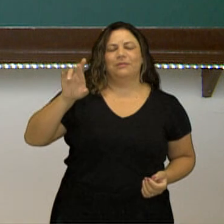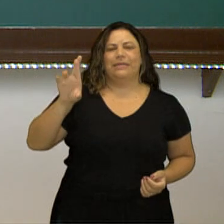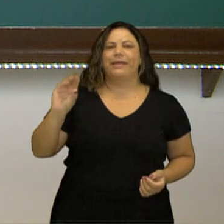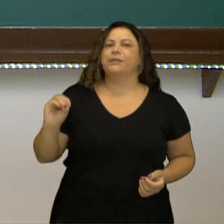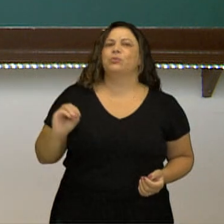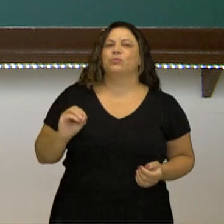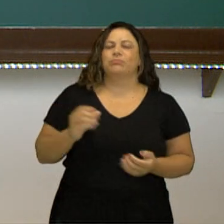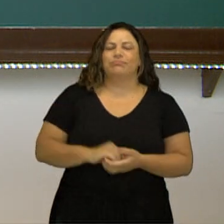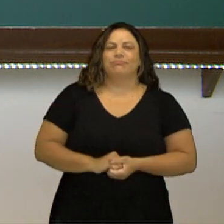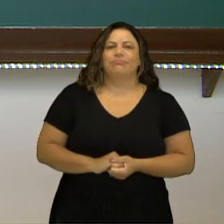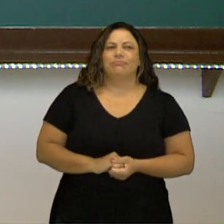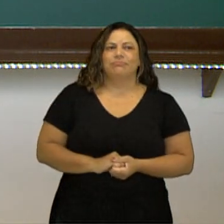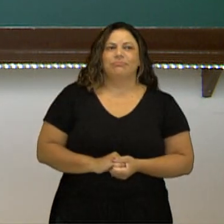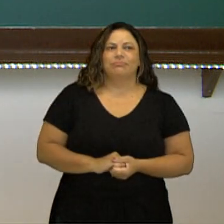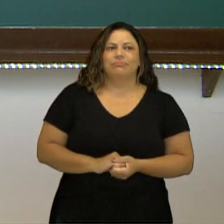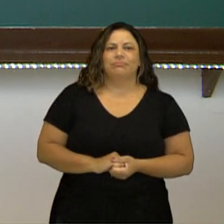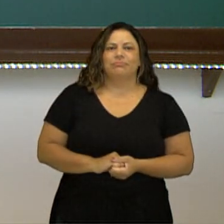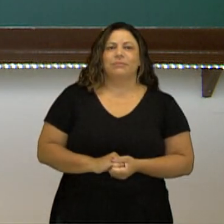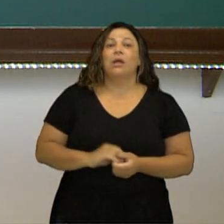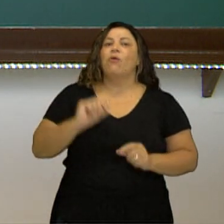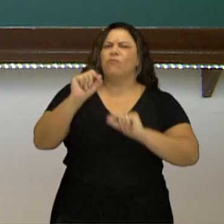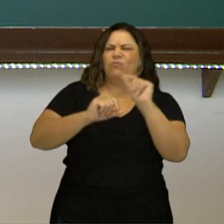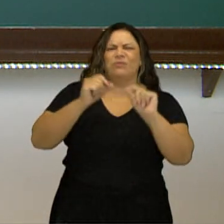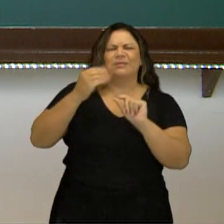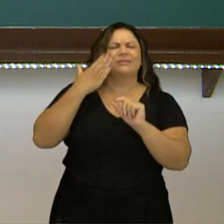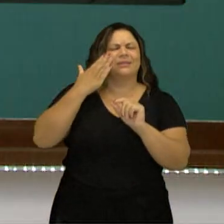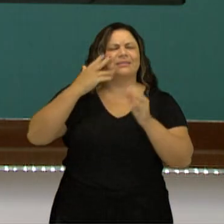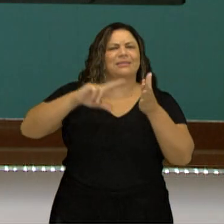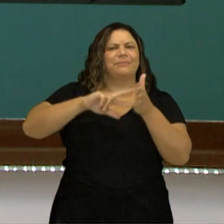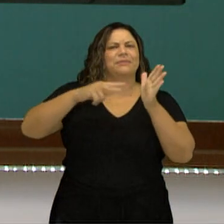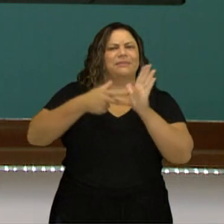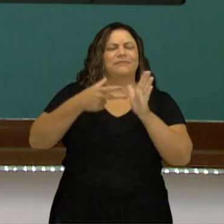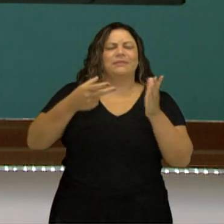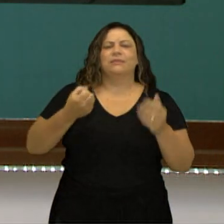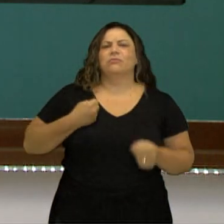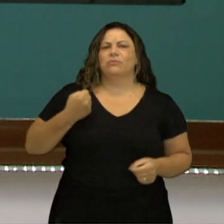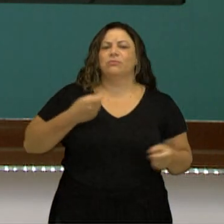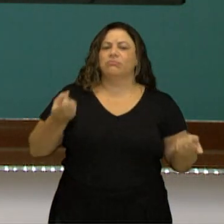Vamos lá, então. Você sabe o que significa um número oposto?